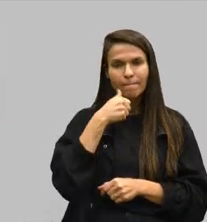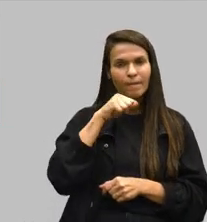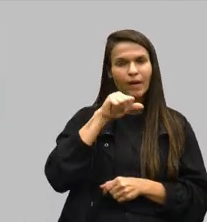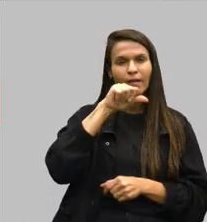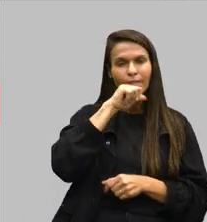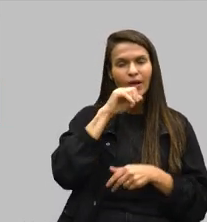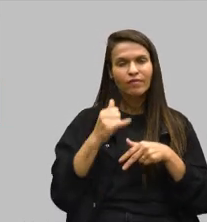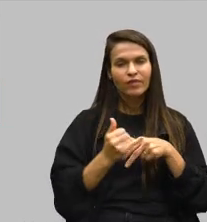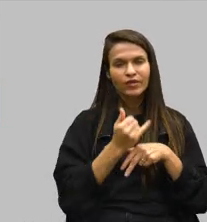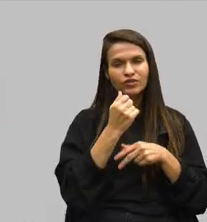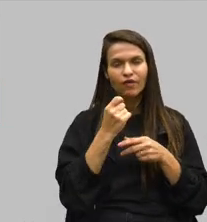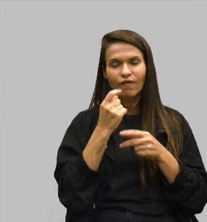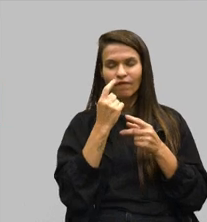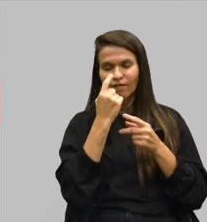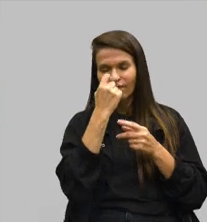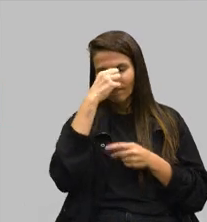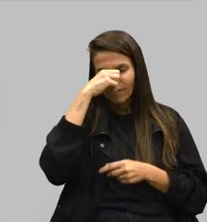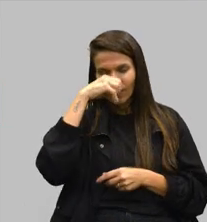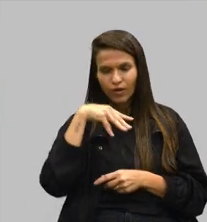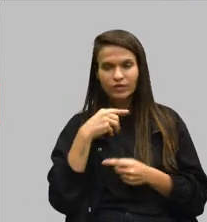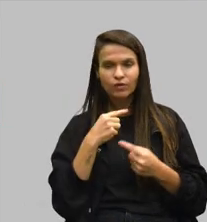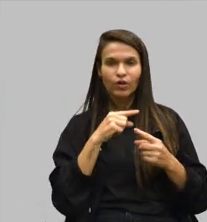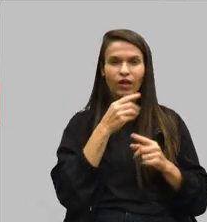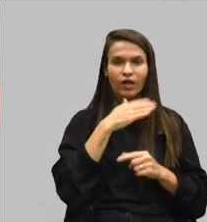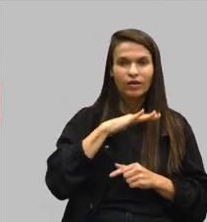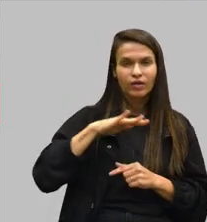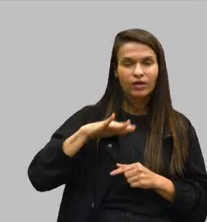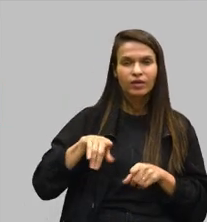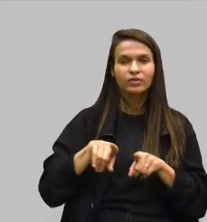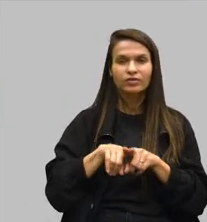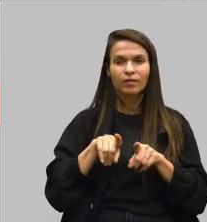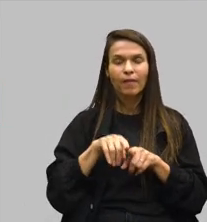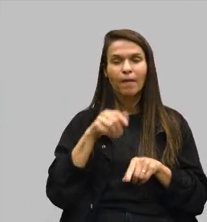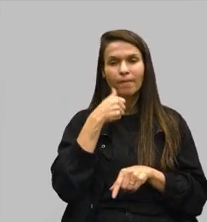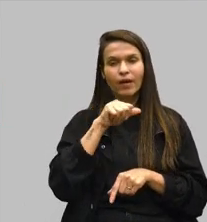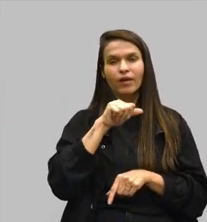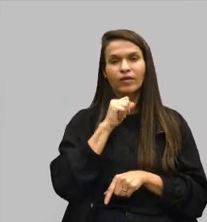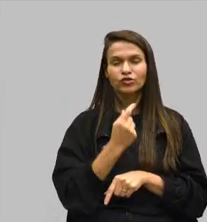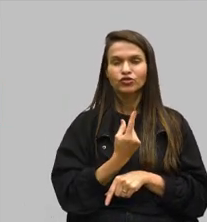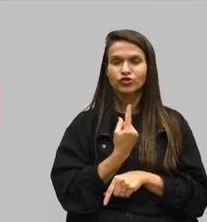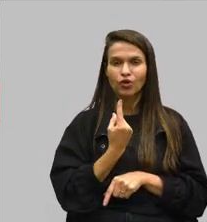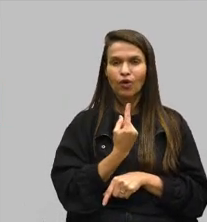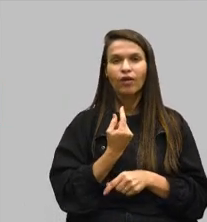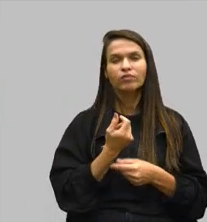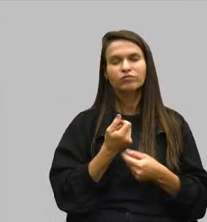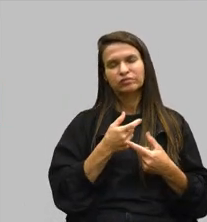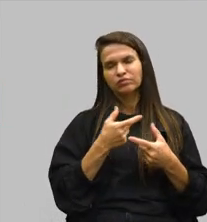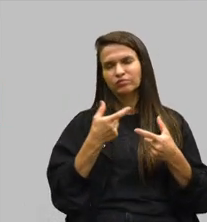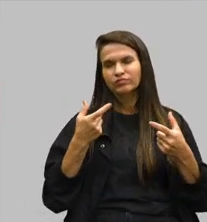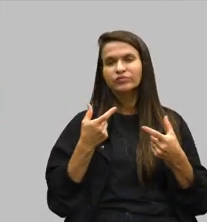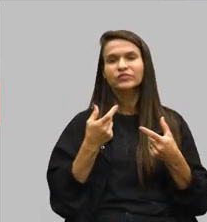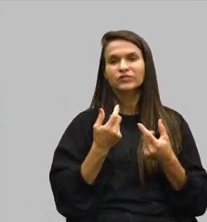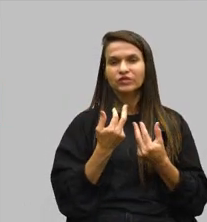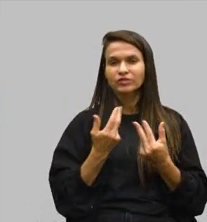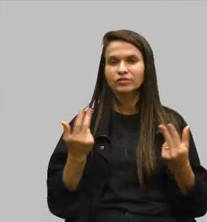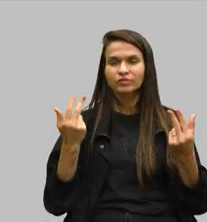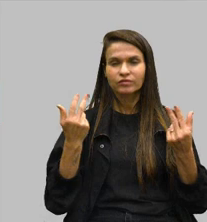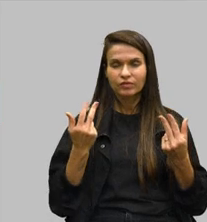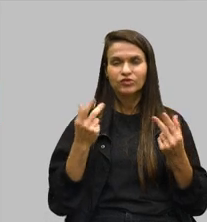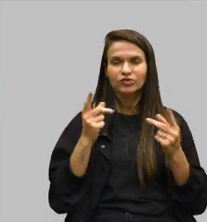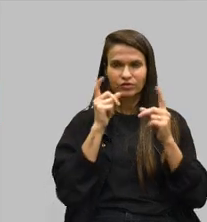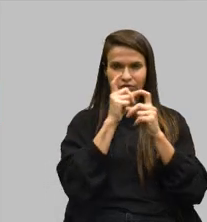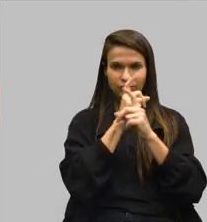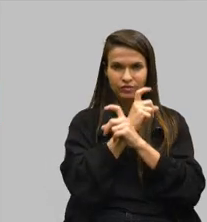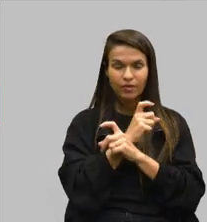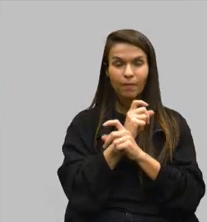violência contra crianças, mães solos e essas demais dificuldades. Então, precisamos de aumentar ainda mais esse olhar. Pode ter